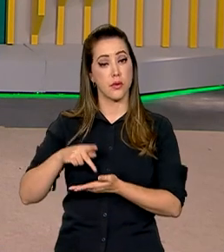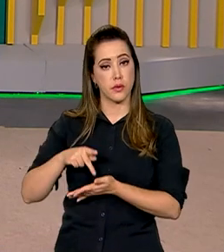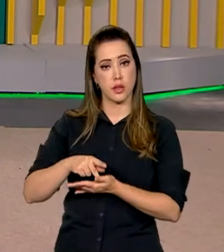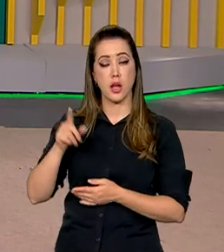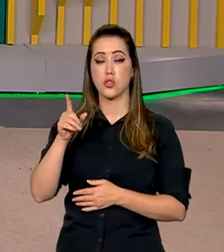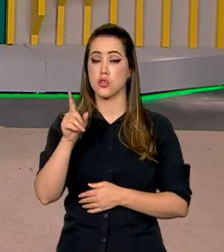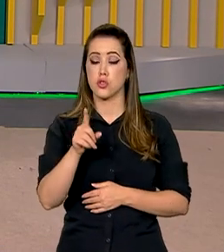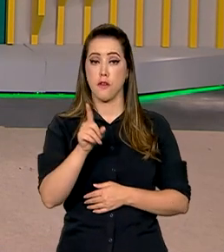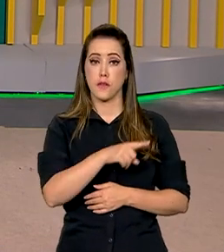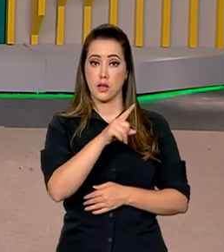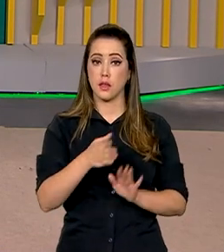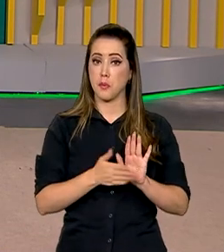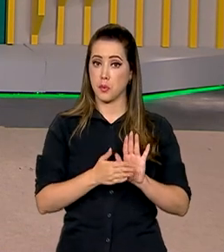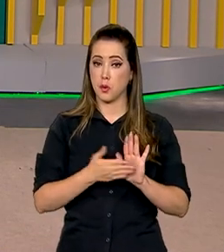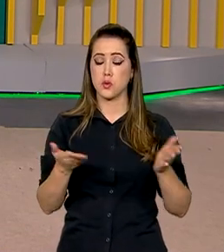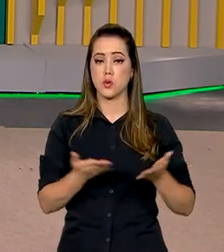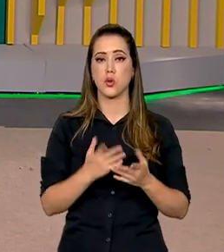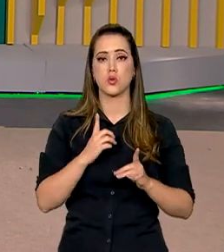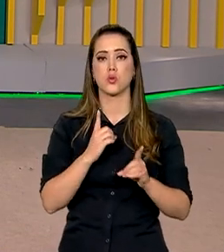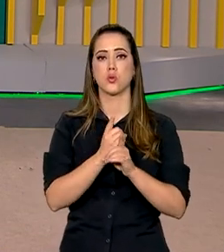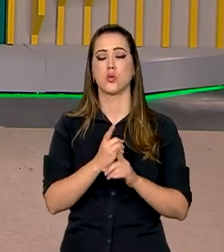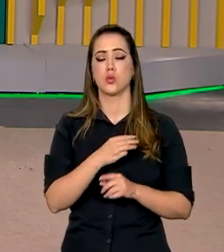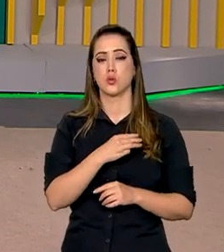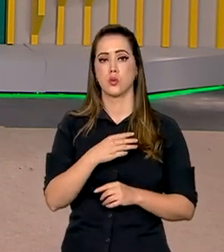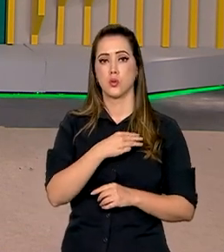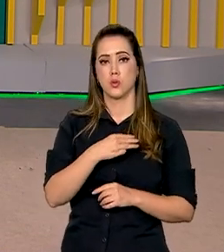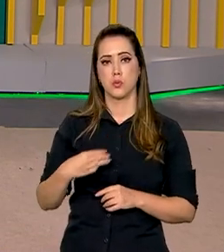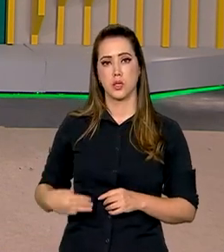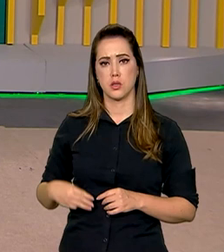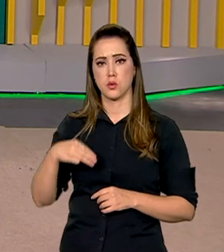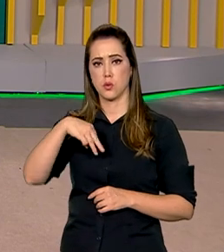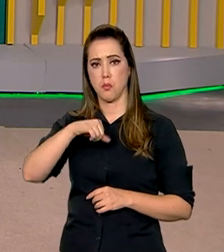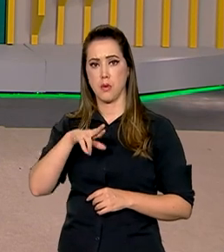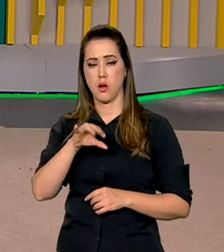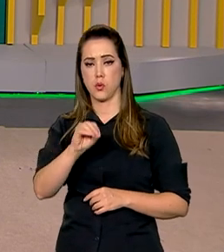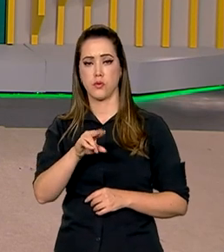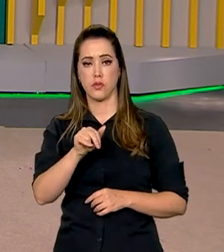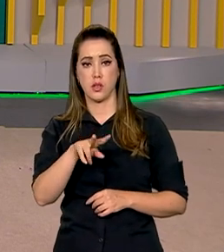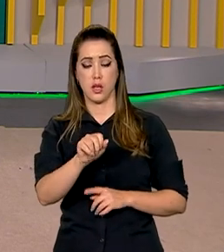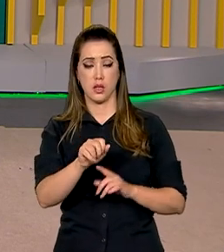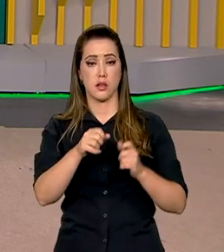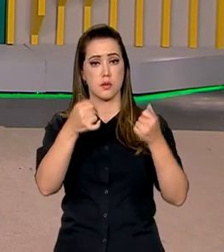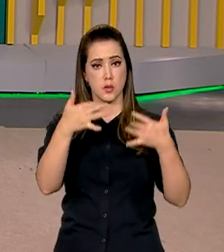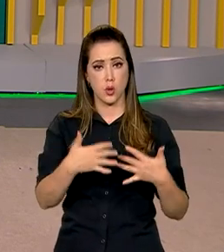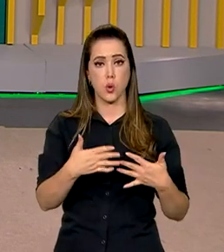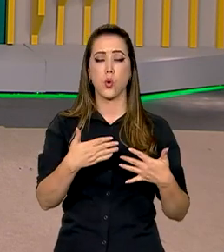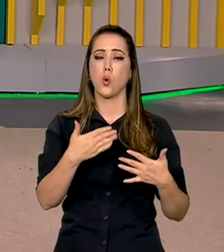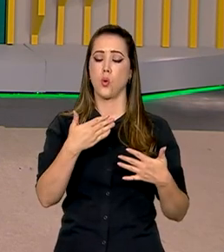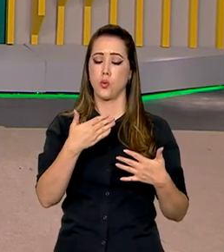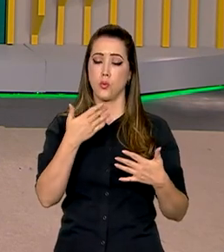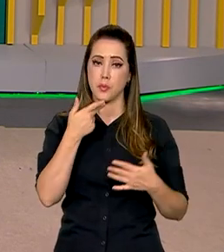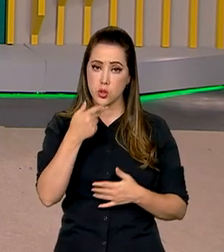foi vetada a proposta e no encontro de hoje, o ministro Mauro Vieira, que representa o Brasil, reforçou o pedido de cessar